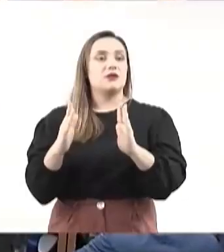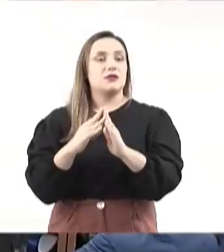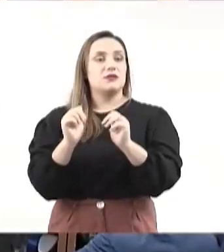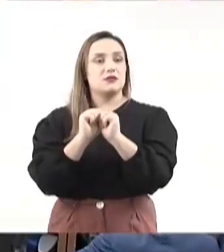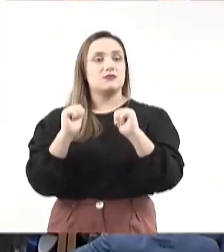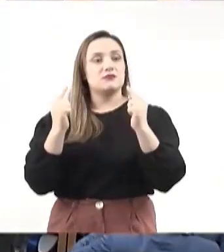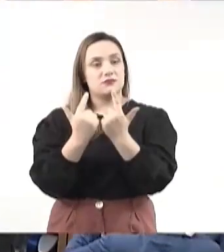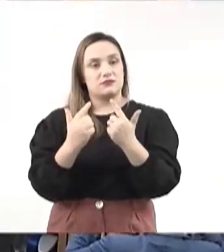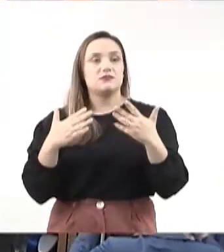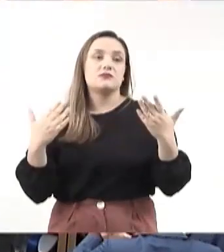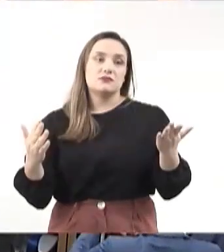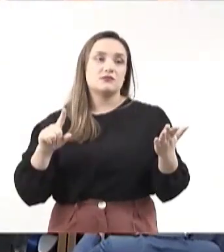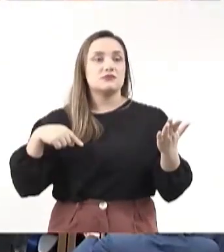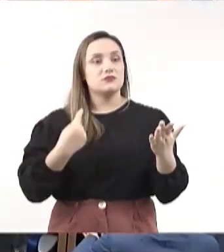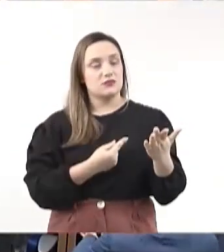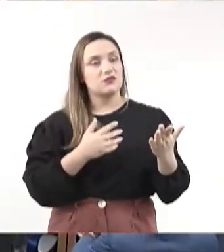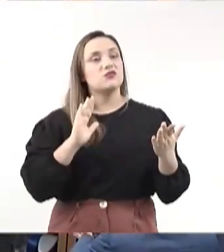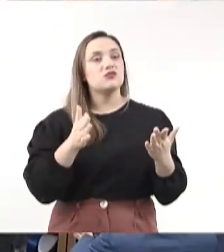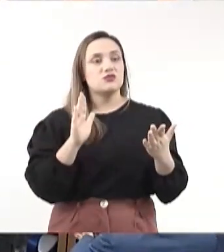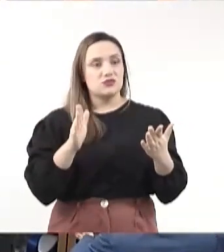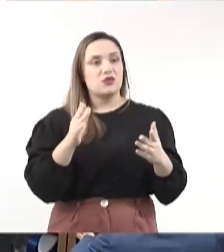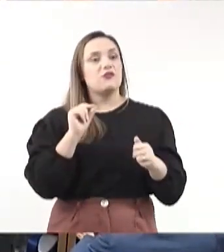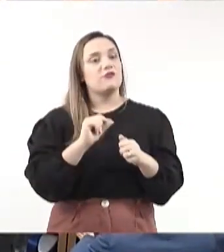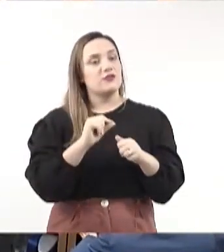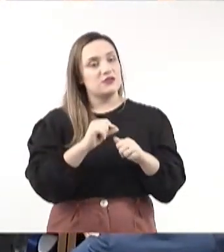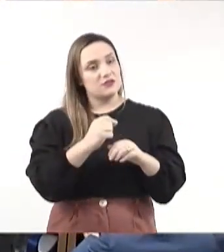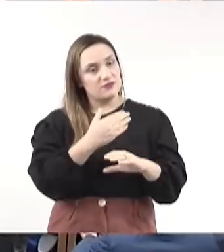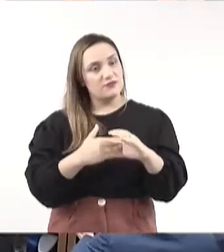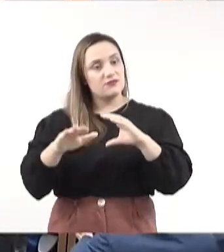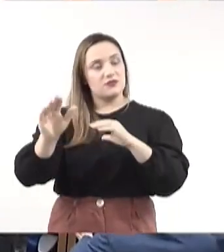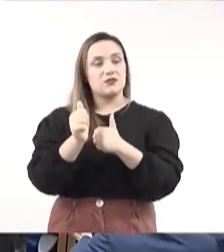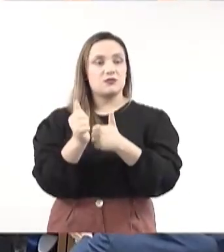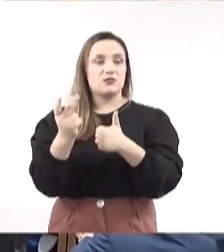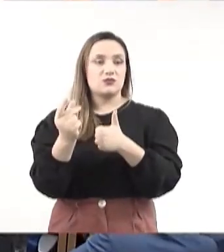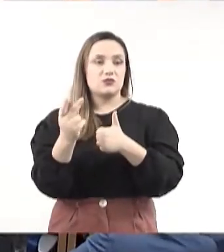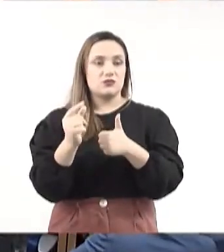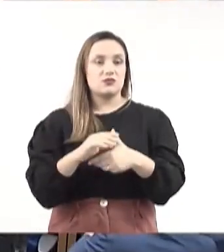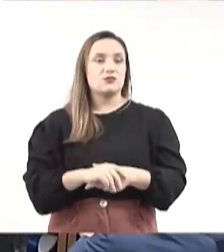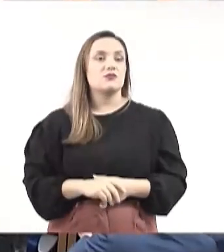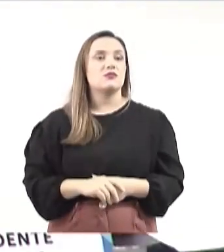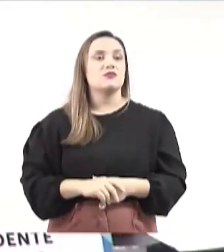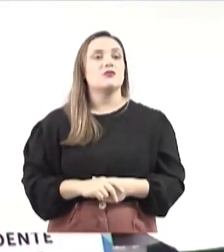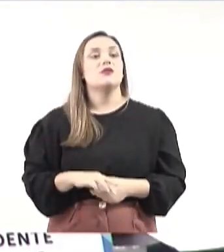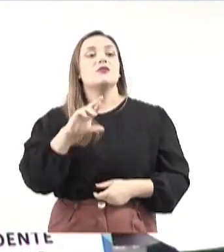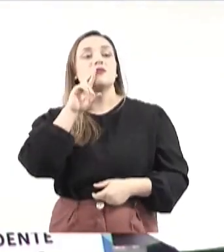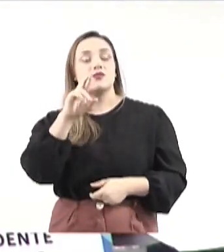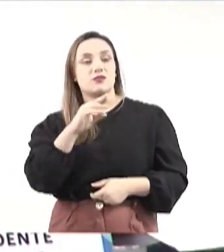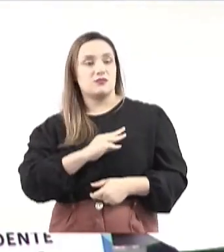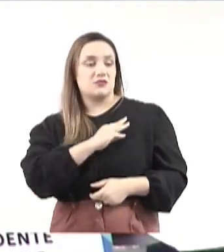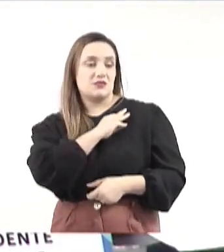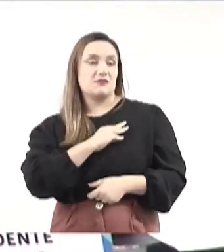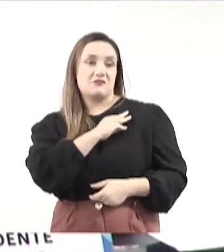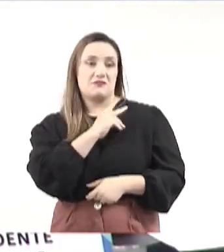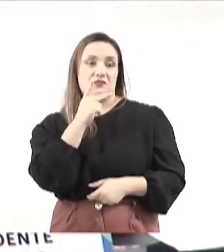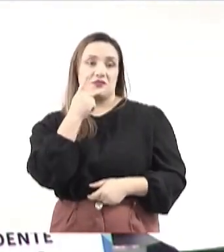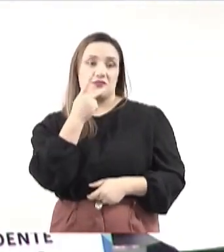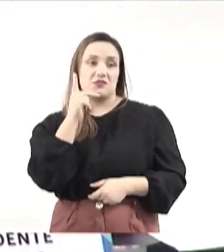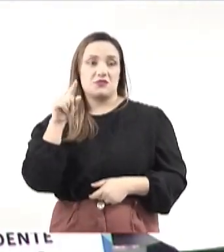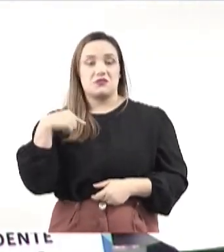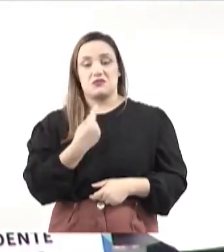Nós já fizemos esse expediente para TCU e a resposta do ministro, no sentido de que nós não temos